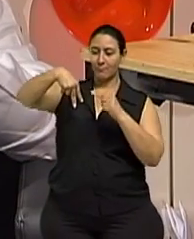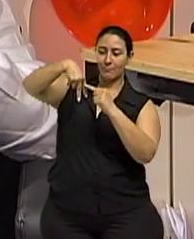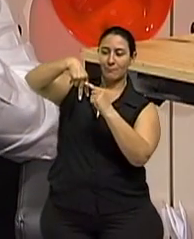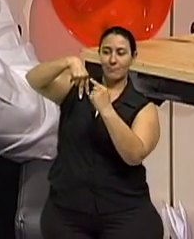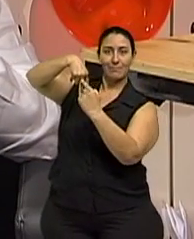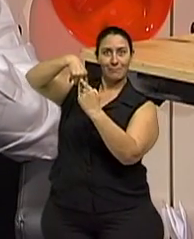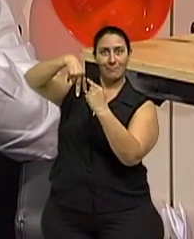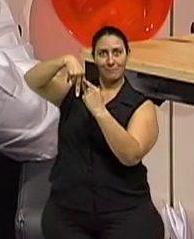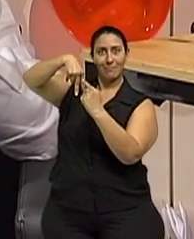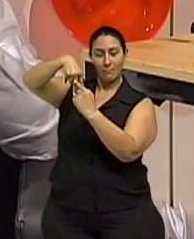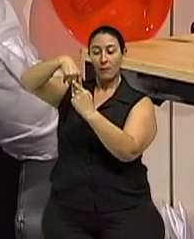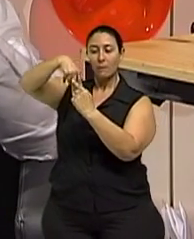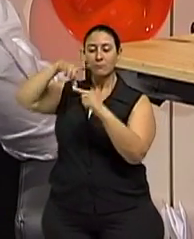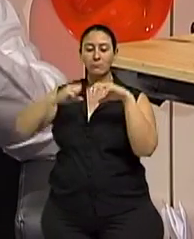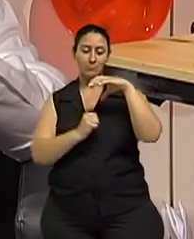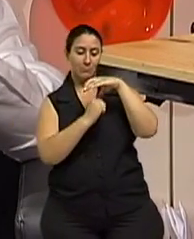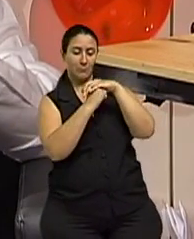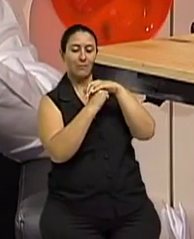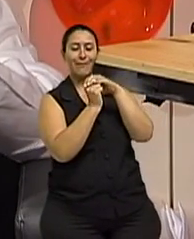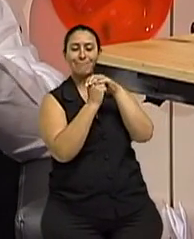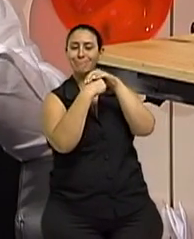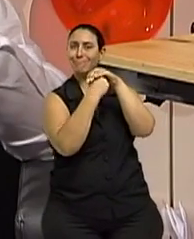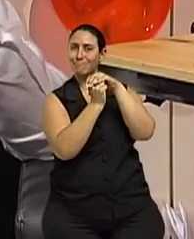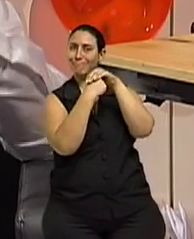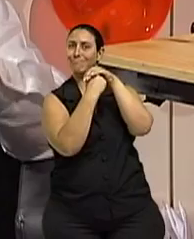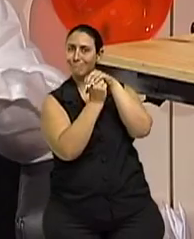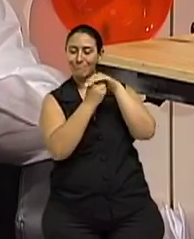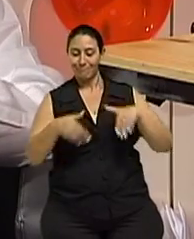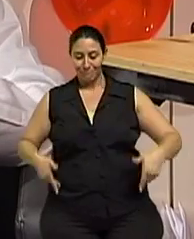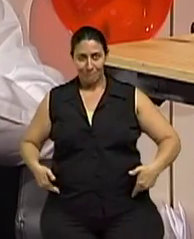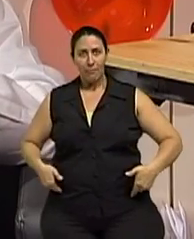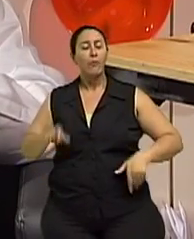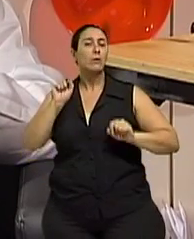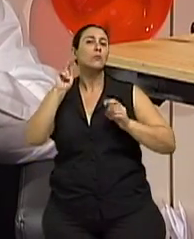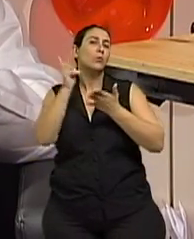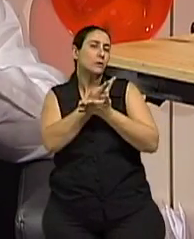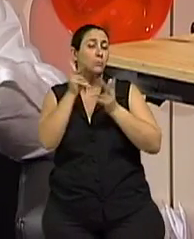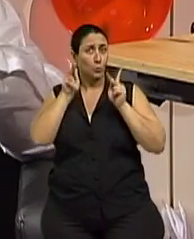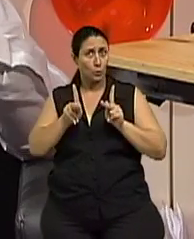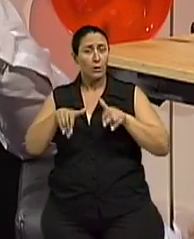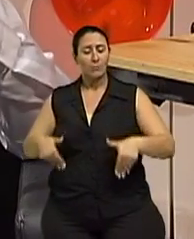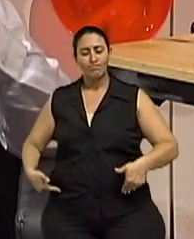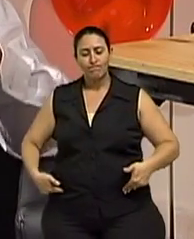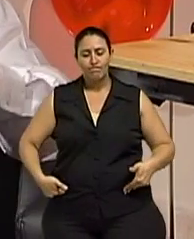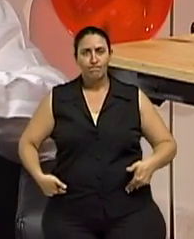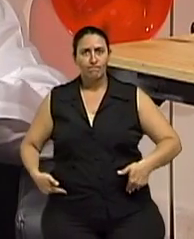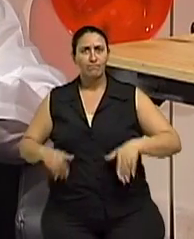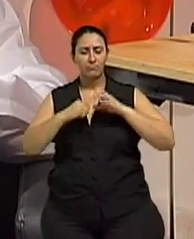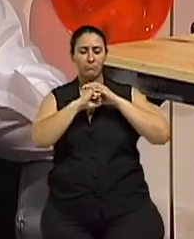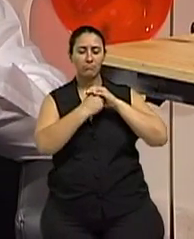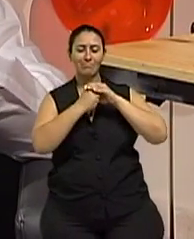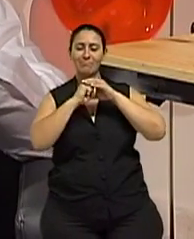É um encaixe que existe entre essa cabeça do fêmur e o acetábulo. À medida que vai havendo um desgaste dessa cartilagem, vai havendo dor,